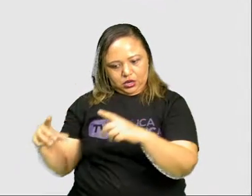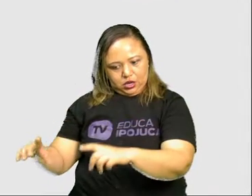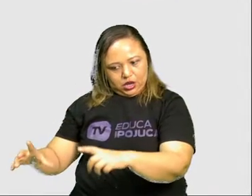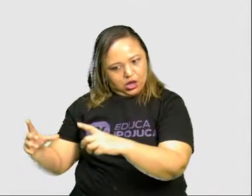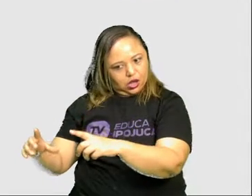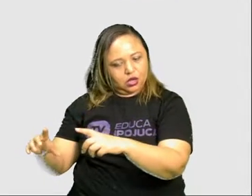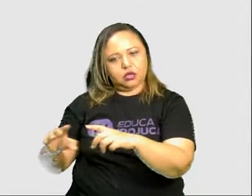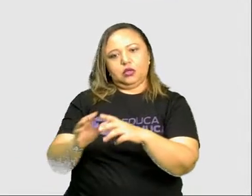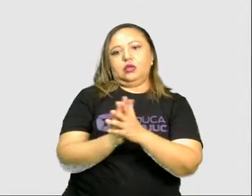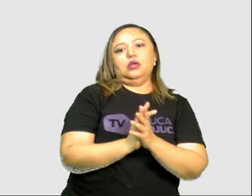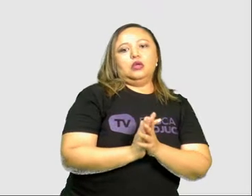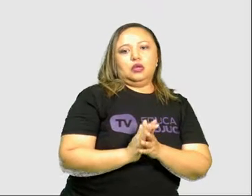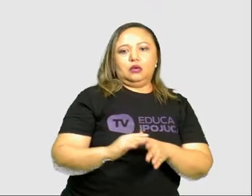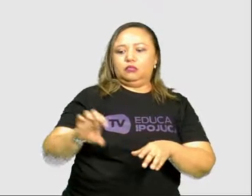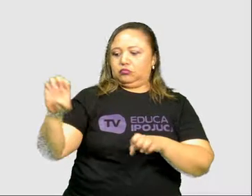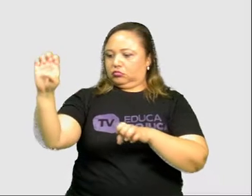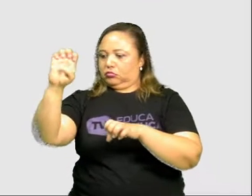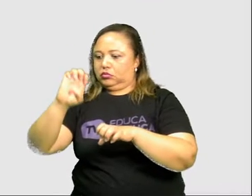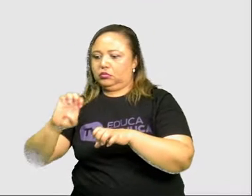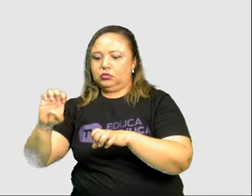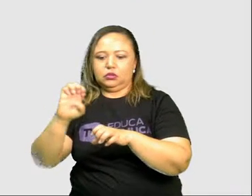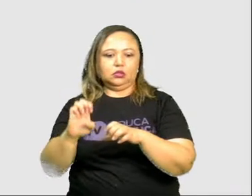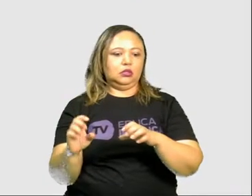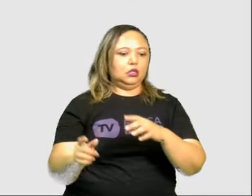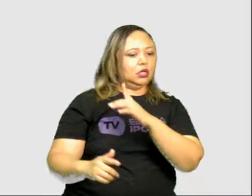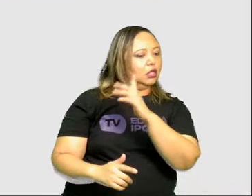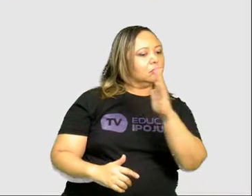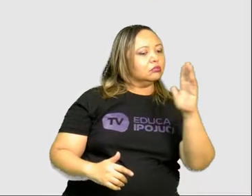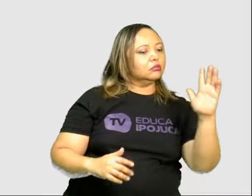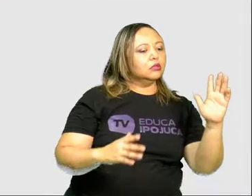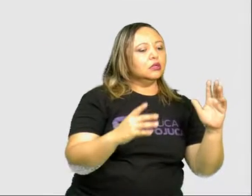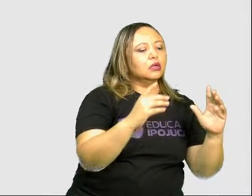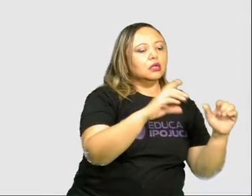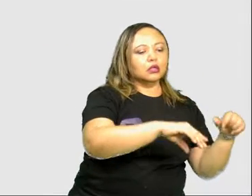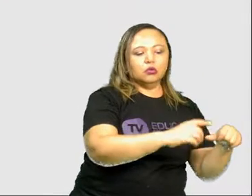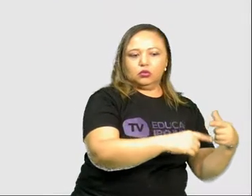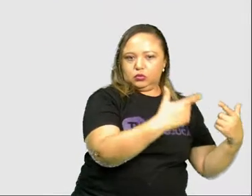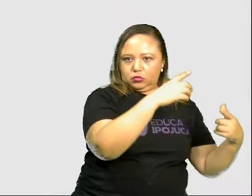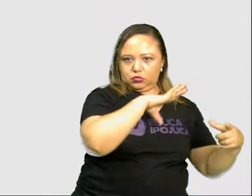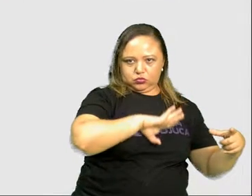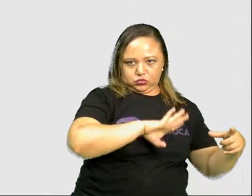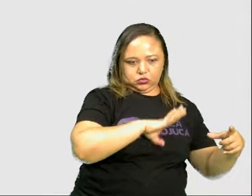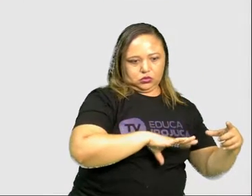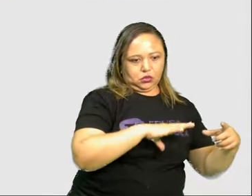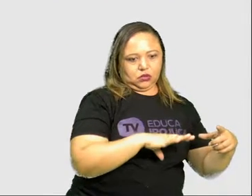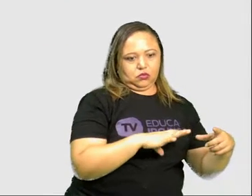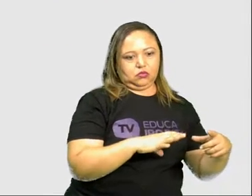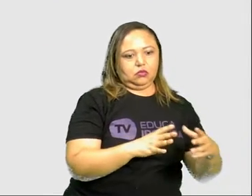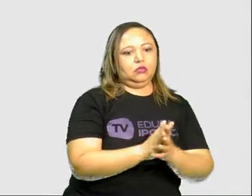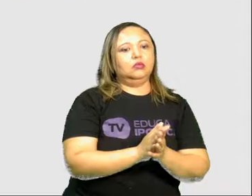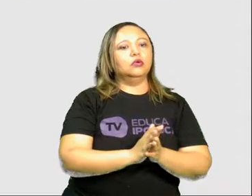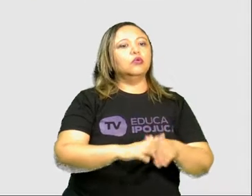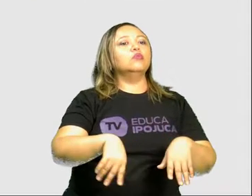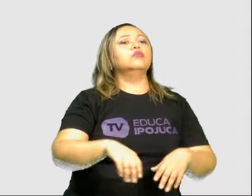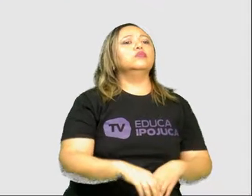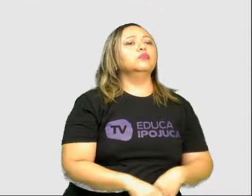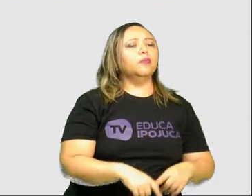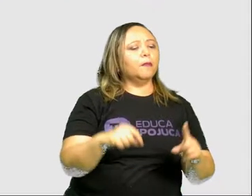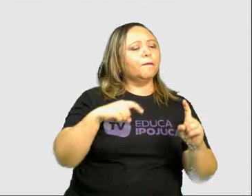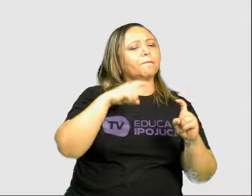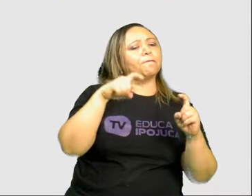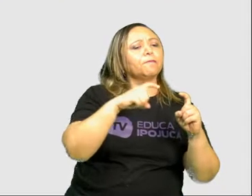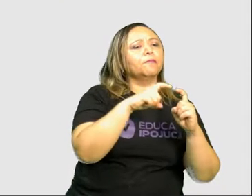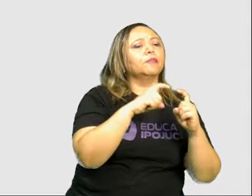ficaria com a Espanha e a parte leste com Portugal. O objetivo disso era